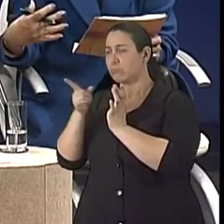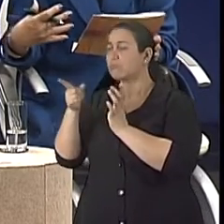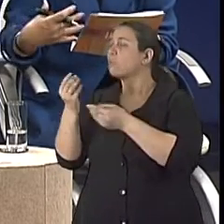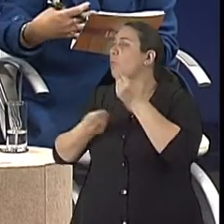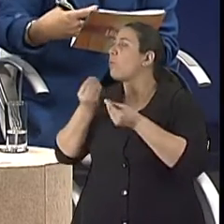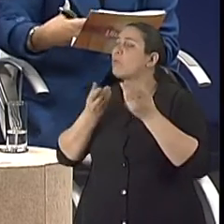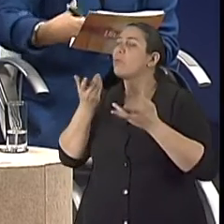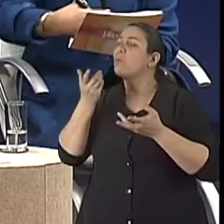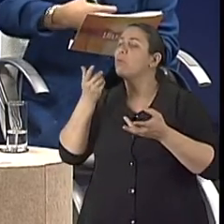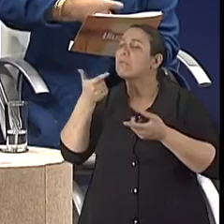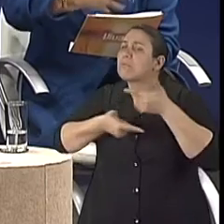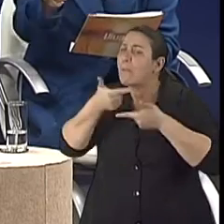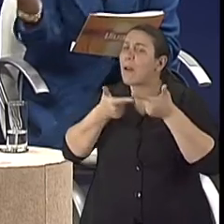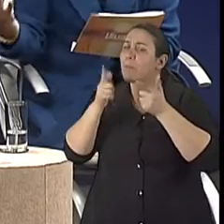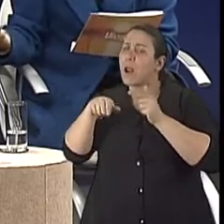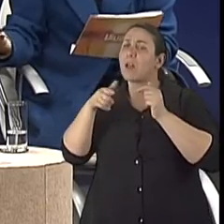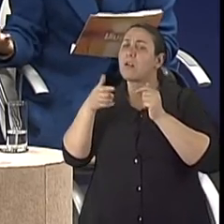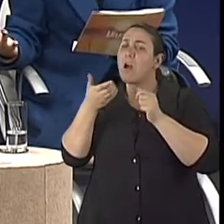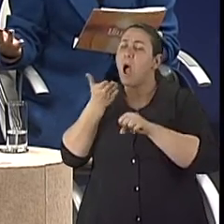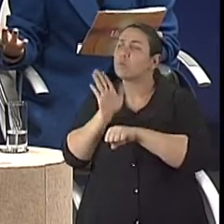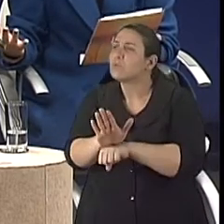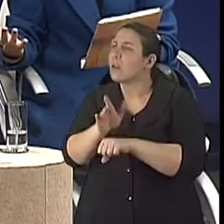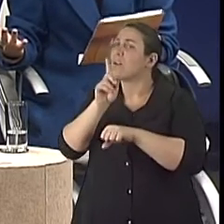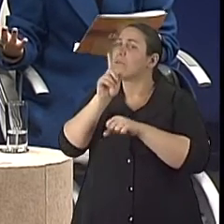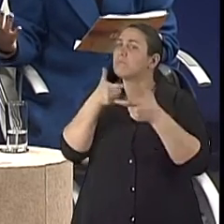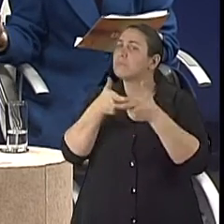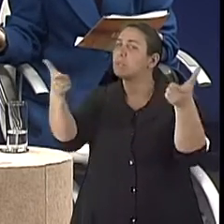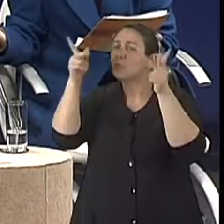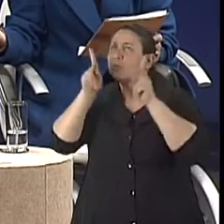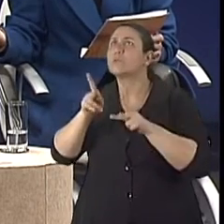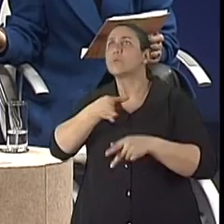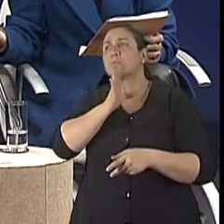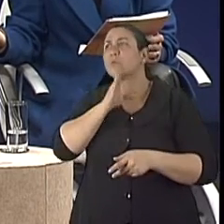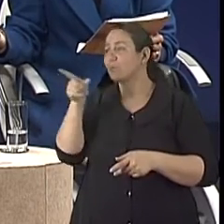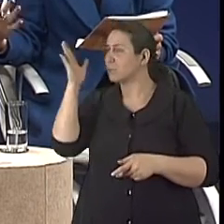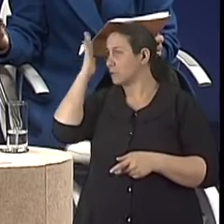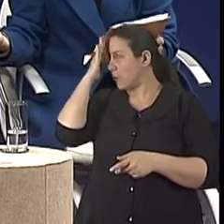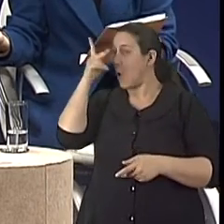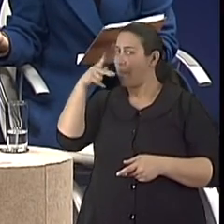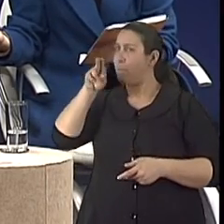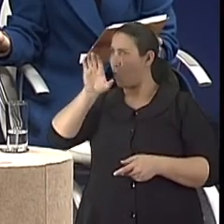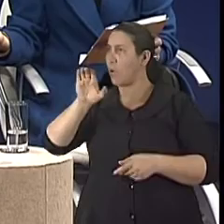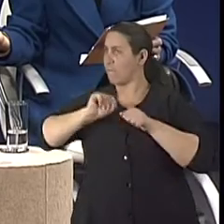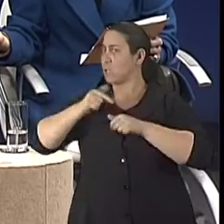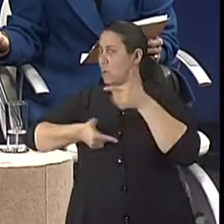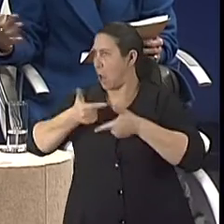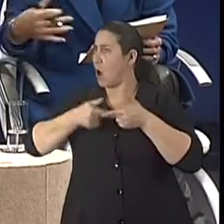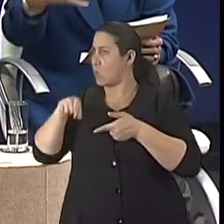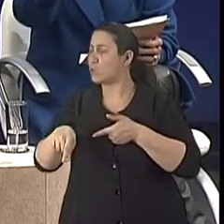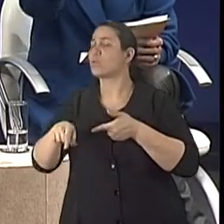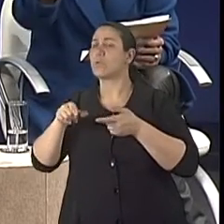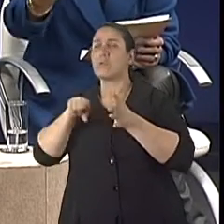tu acha que pode ser esse trabalho para abranger maior parte da população? A gente sabe que a Pontifícia Universidade Católica faz muito isso, né?